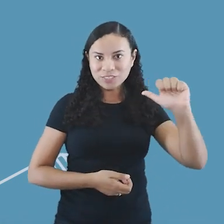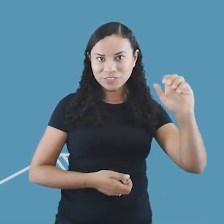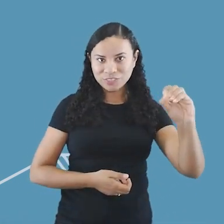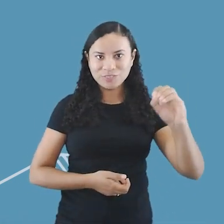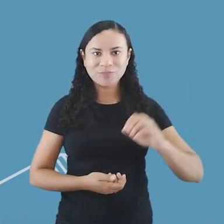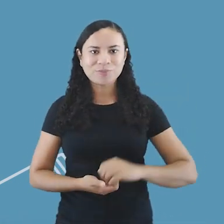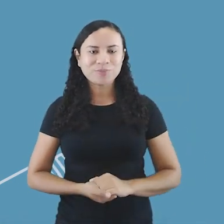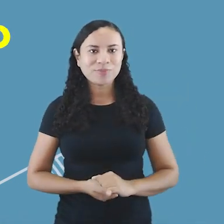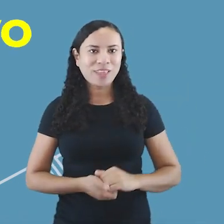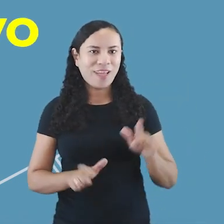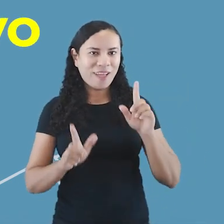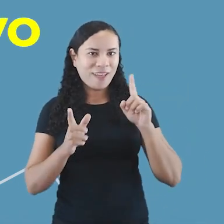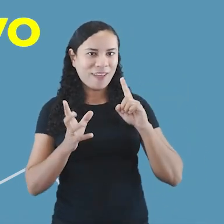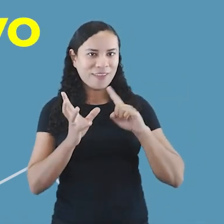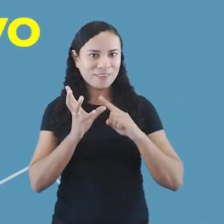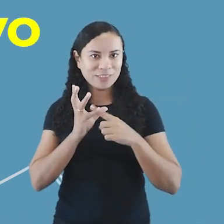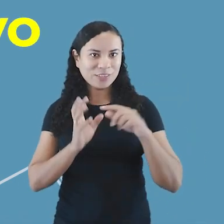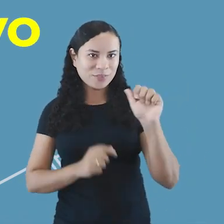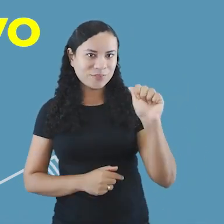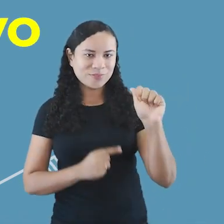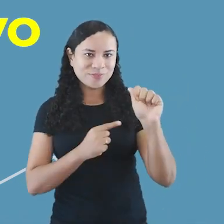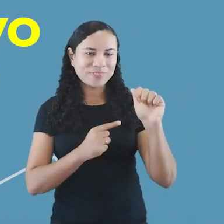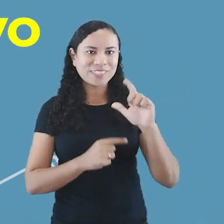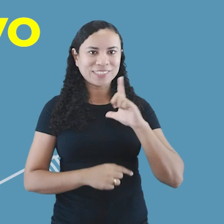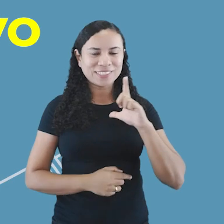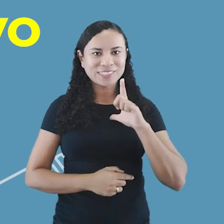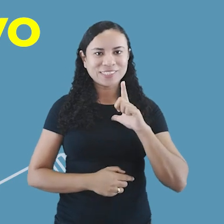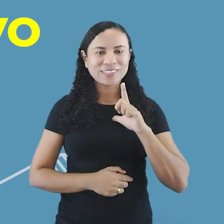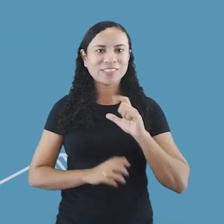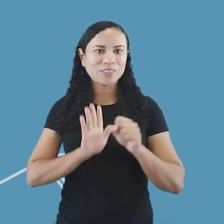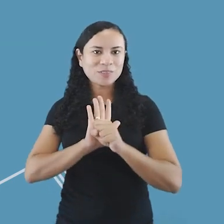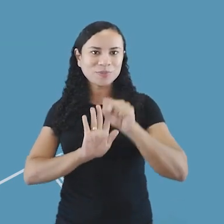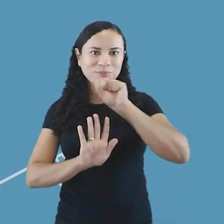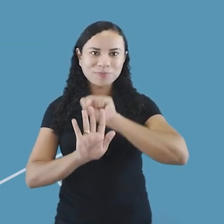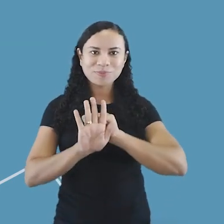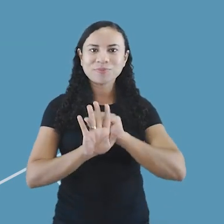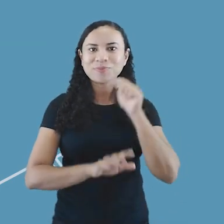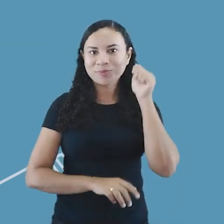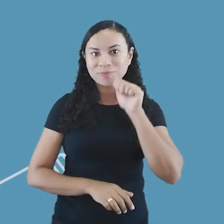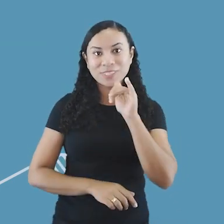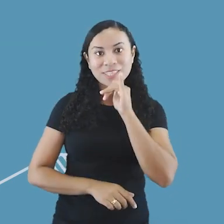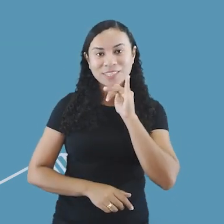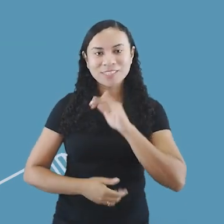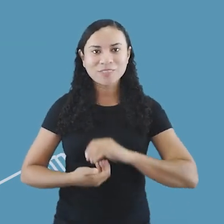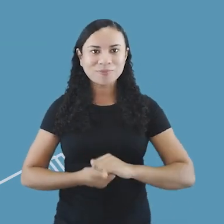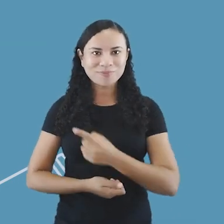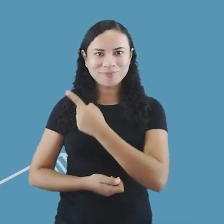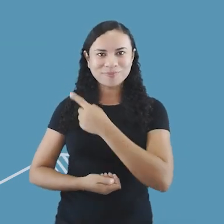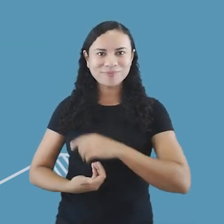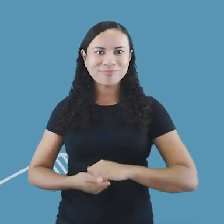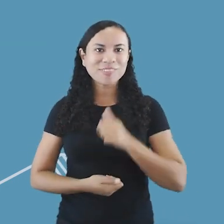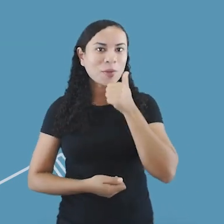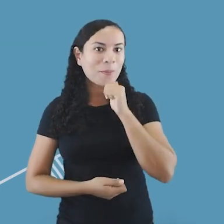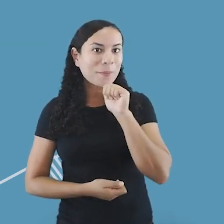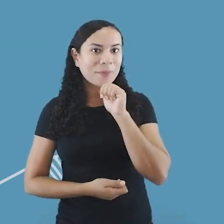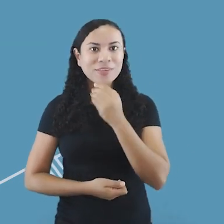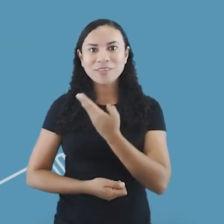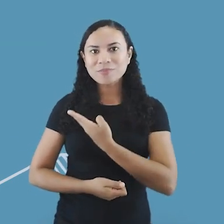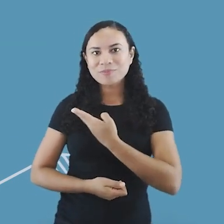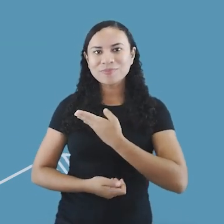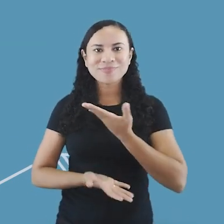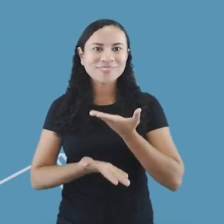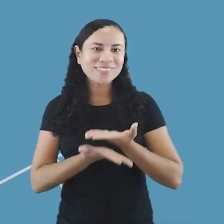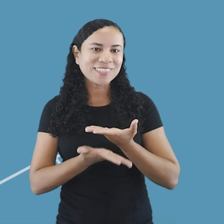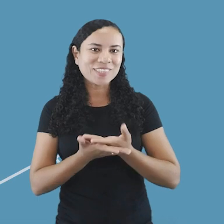determina, se refere a um substantivo feminino. Por exemplo, a mãe, a amiga, a aula,